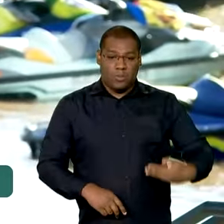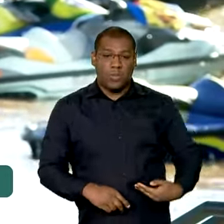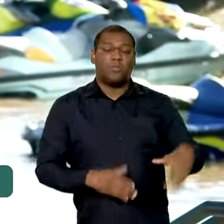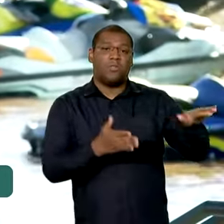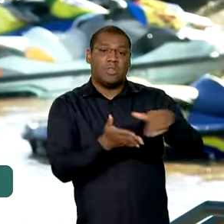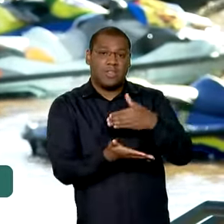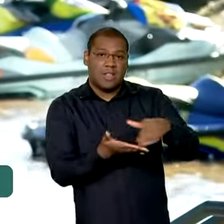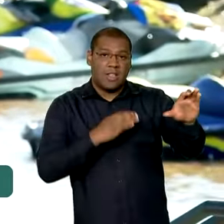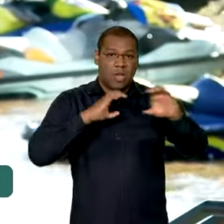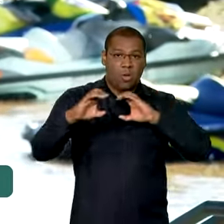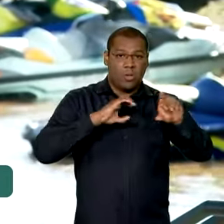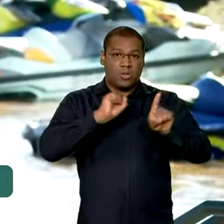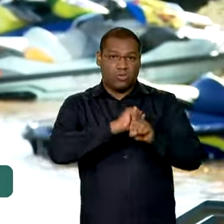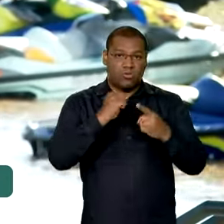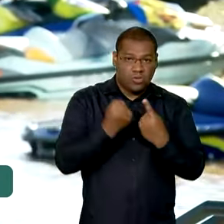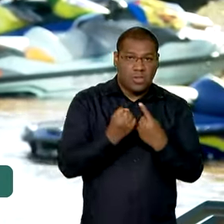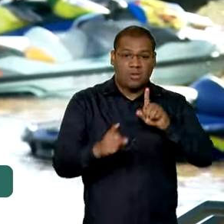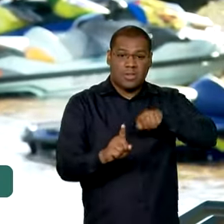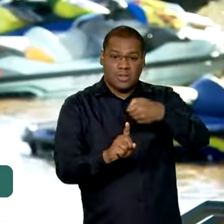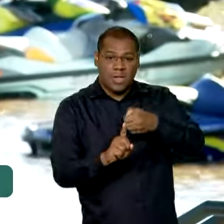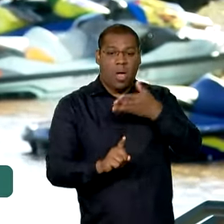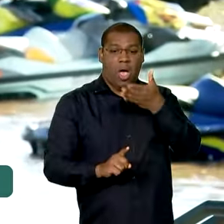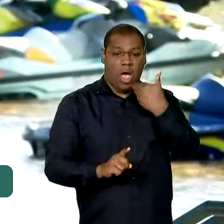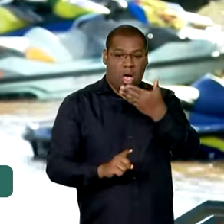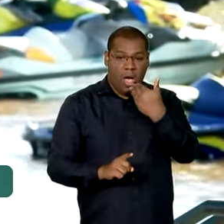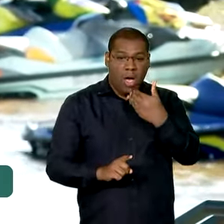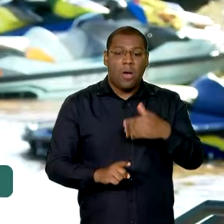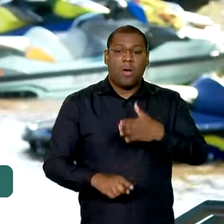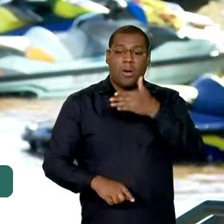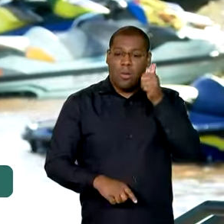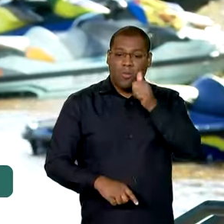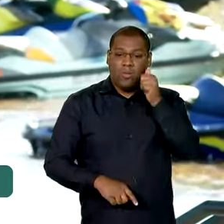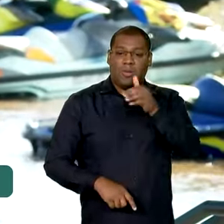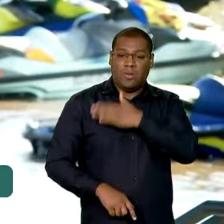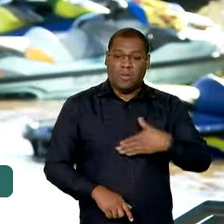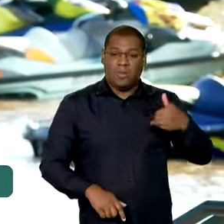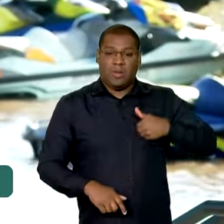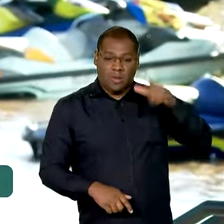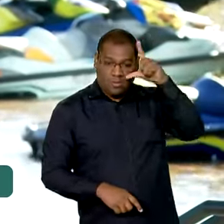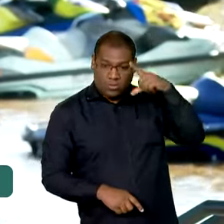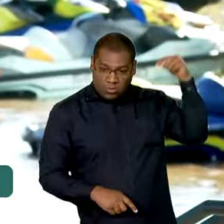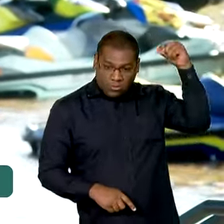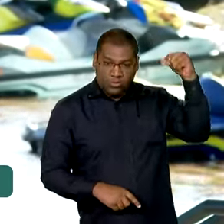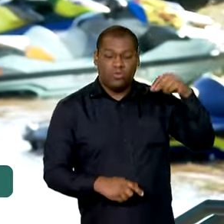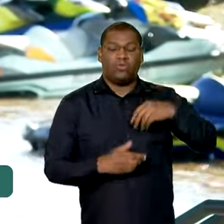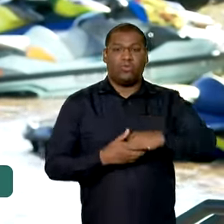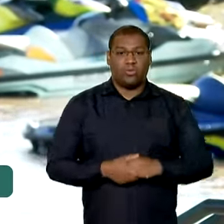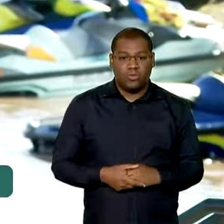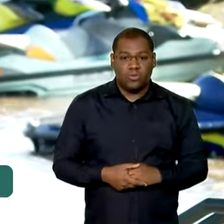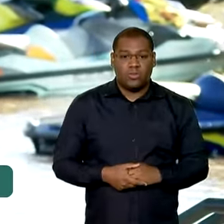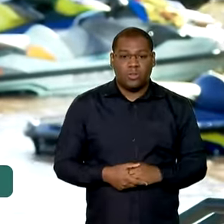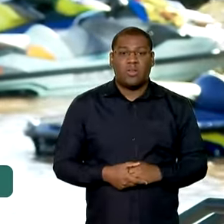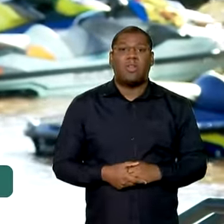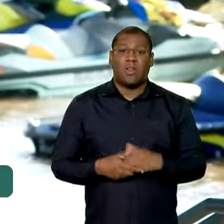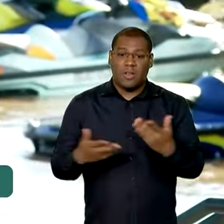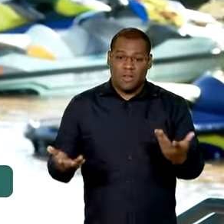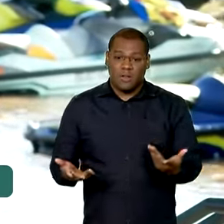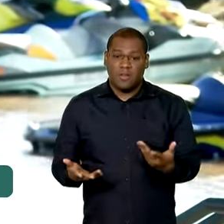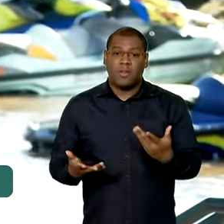Secretaria de Comunicação Social, Paulo Pimenta, e a primeira-dama, Janja da Silva. Eles trouxeram 220